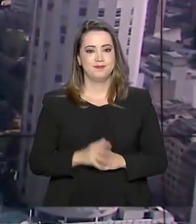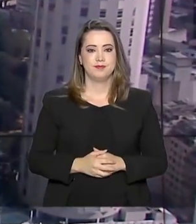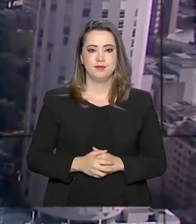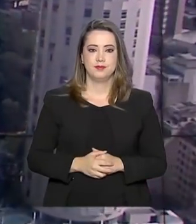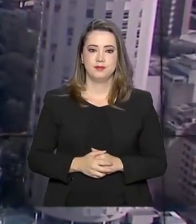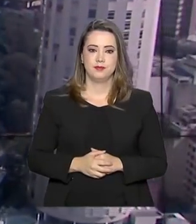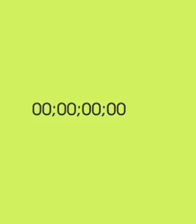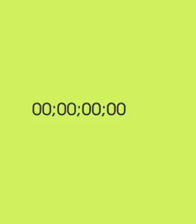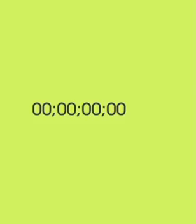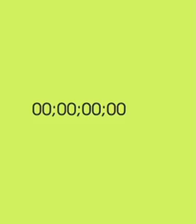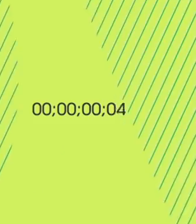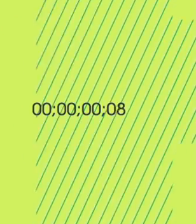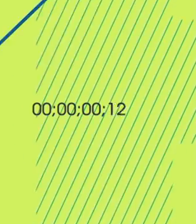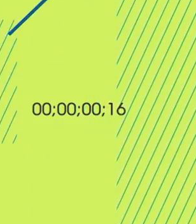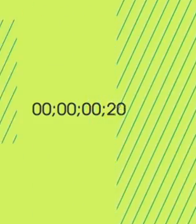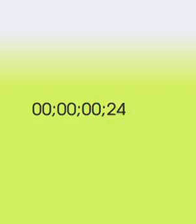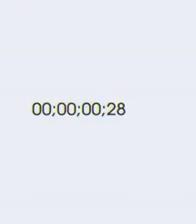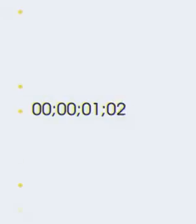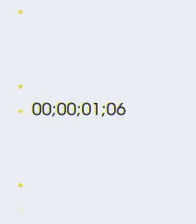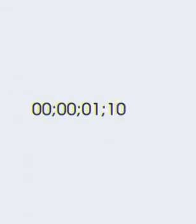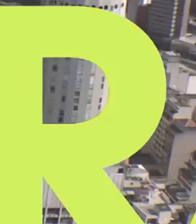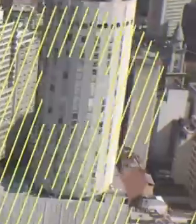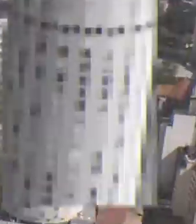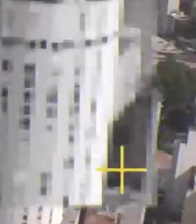A gente